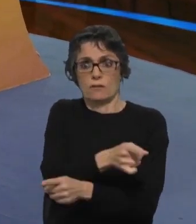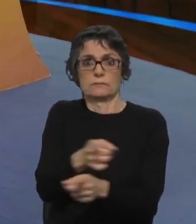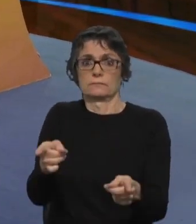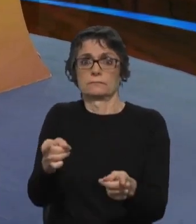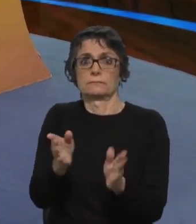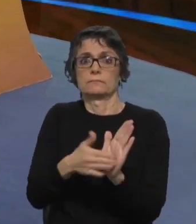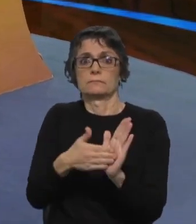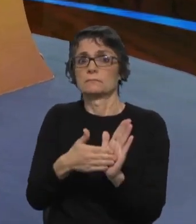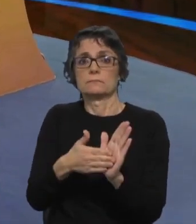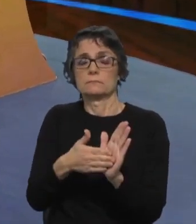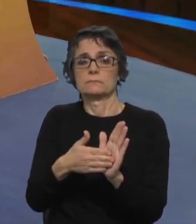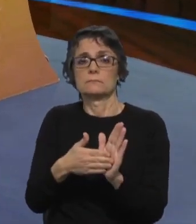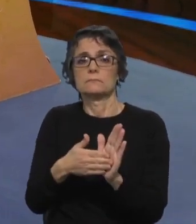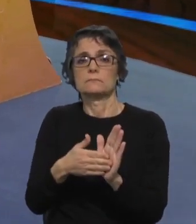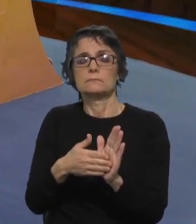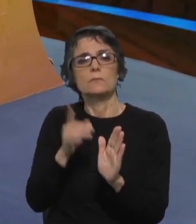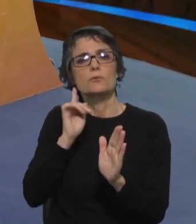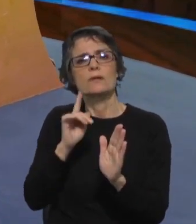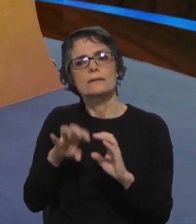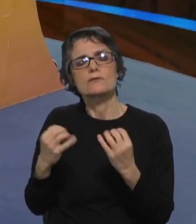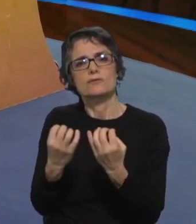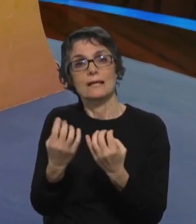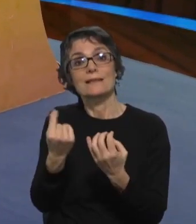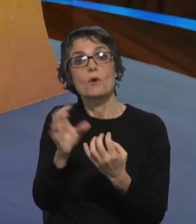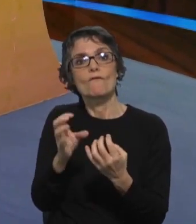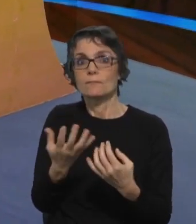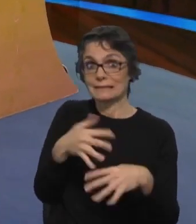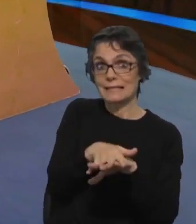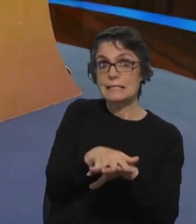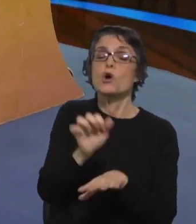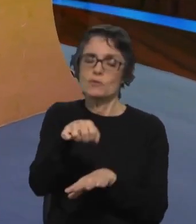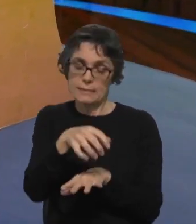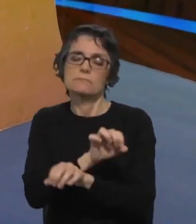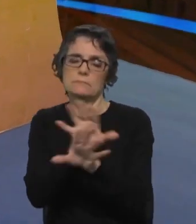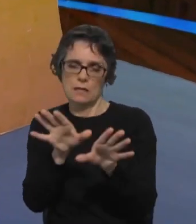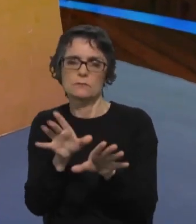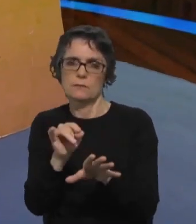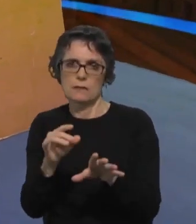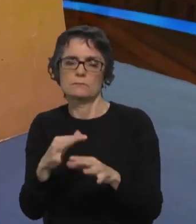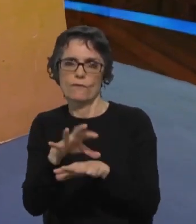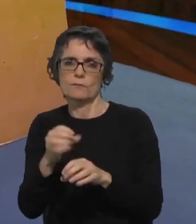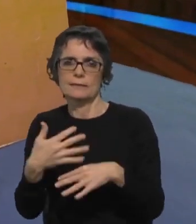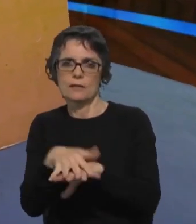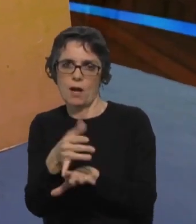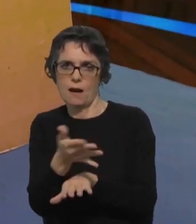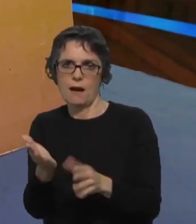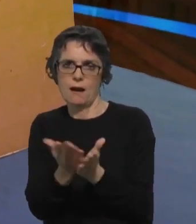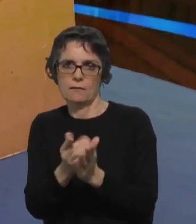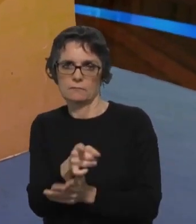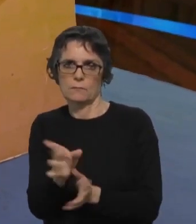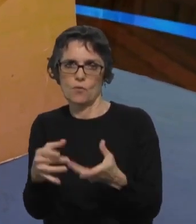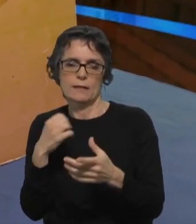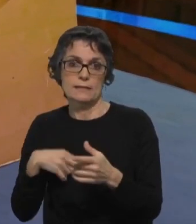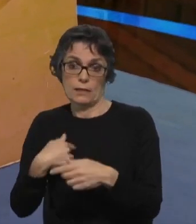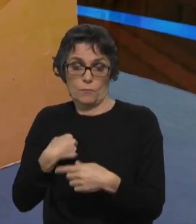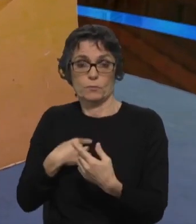social para a educação. E uma forma de integração também. Sim, sim, sim, porque os nossos, eu